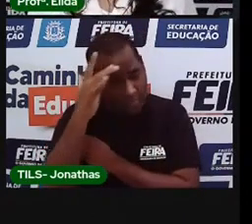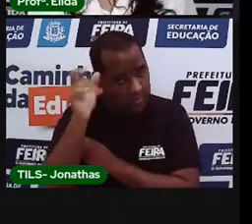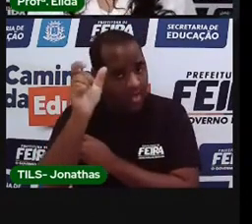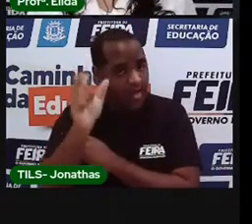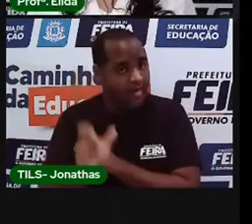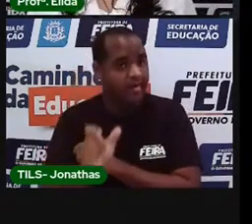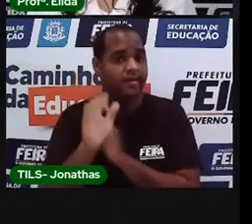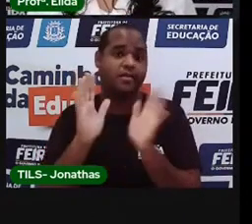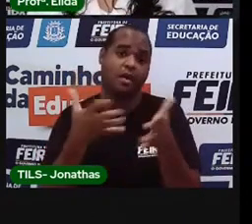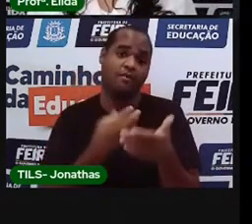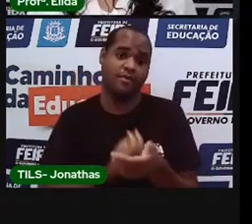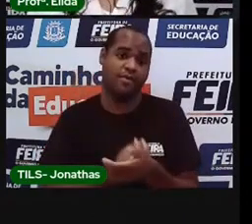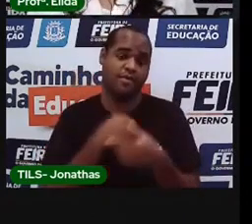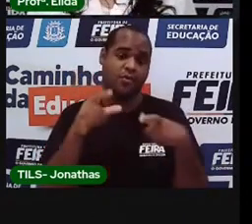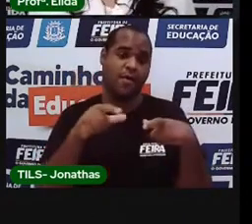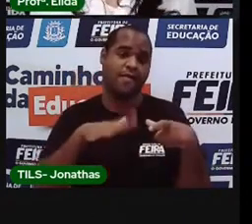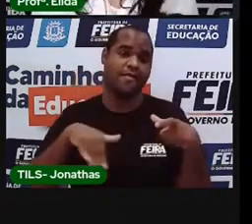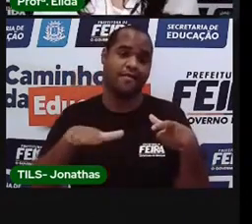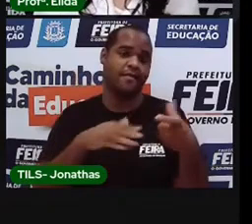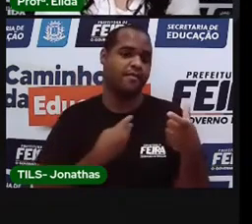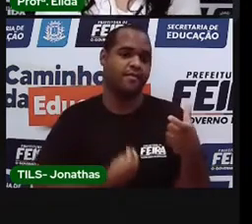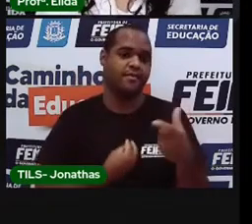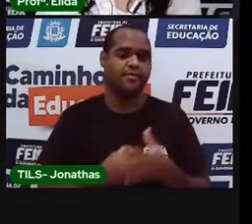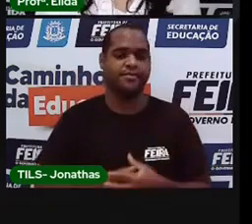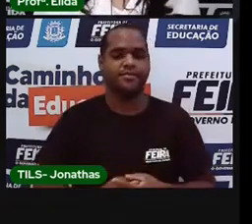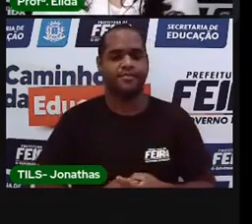já está naquele lugar. Tá bom?